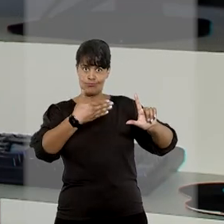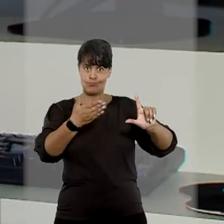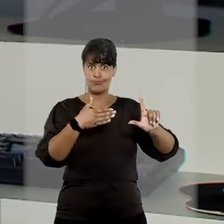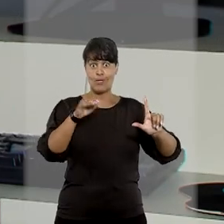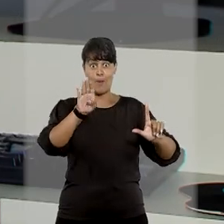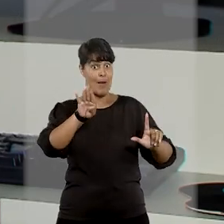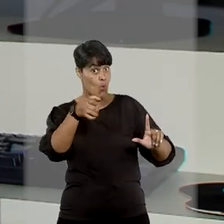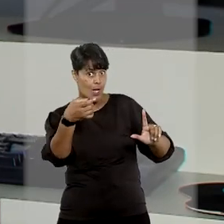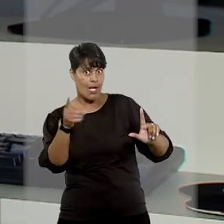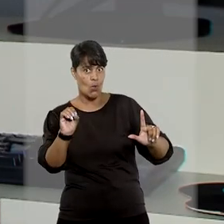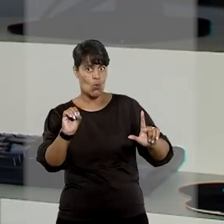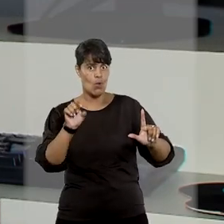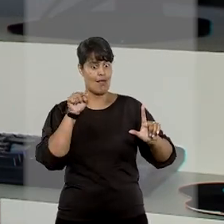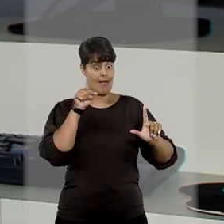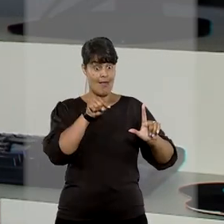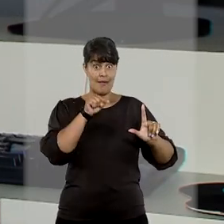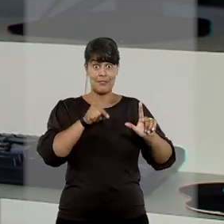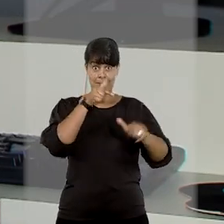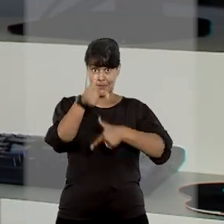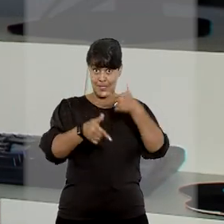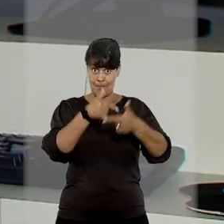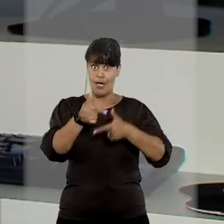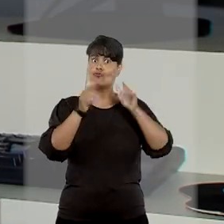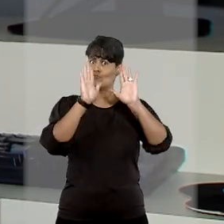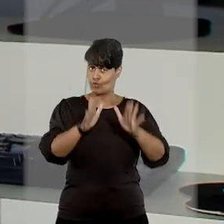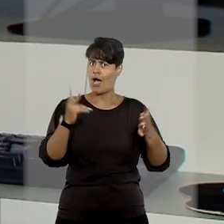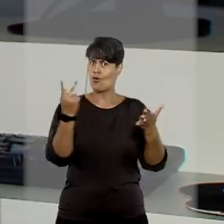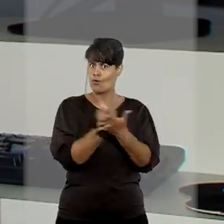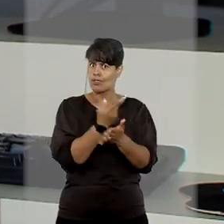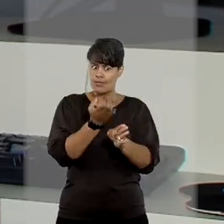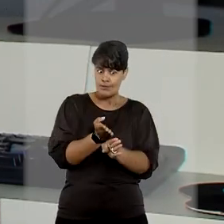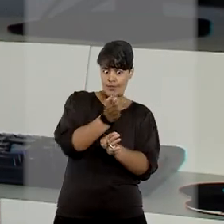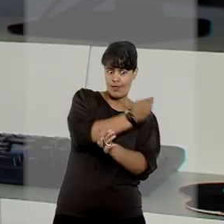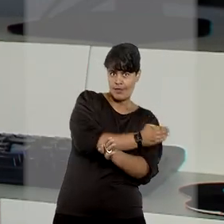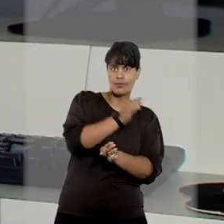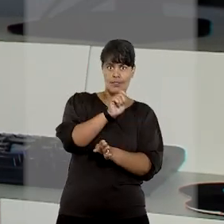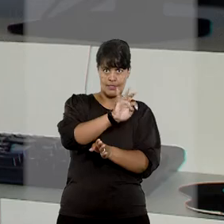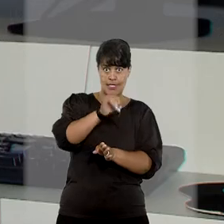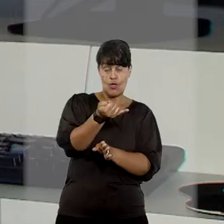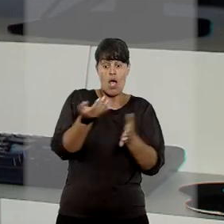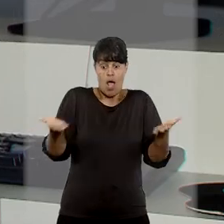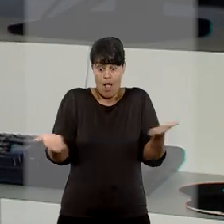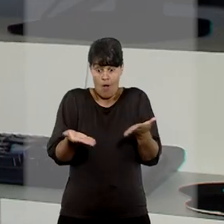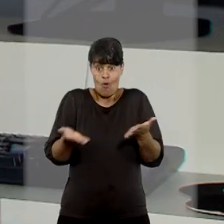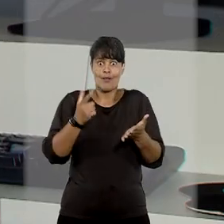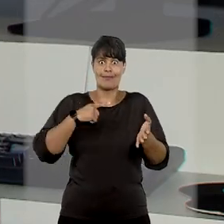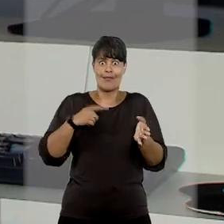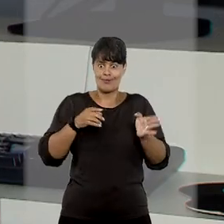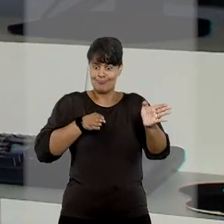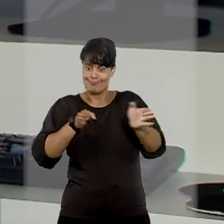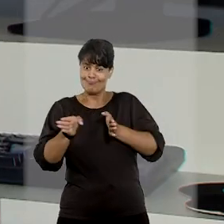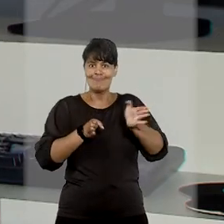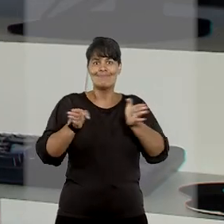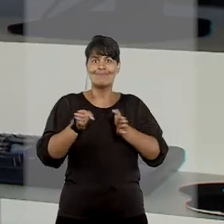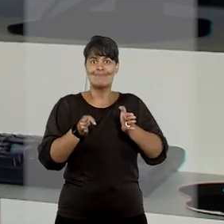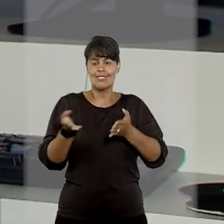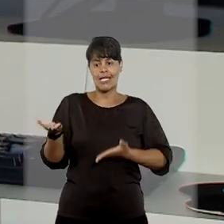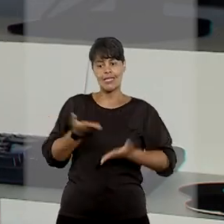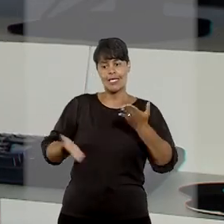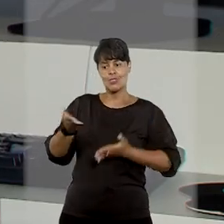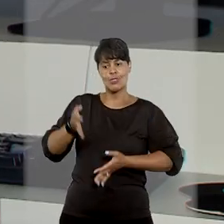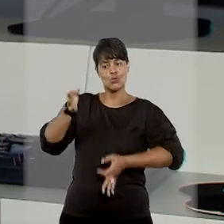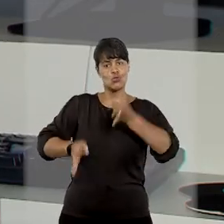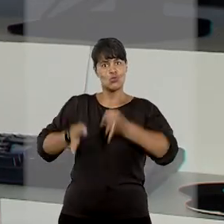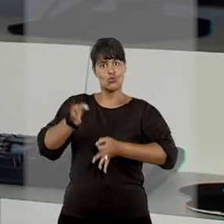Virtual. A inovação do serviço já prestado pelo STJ conta com recursos de acessibilidade para atendimento